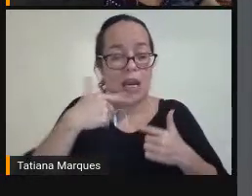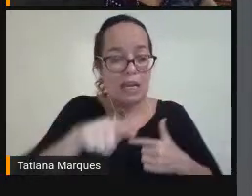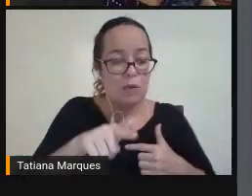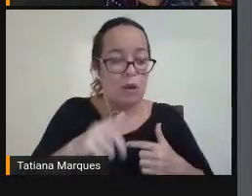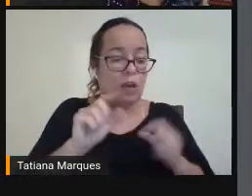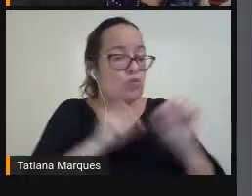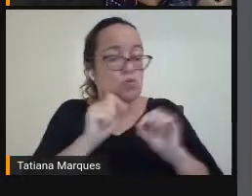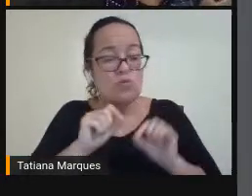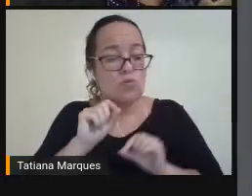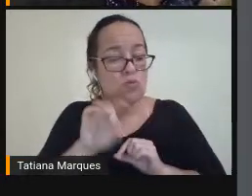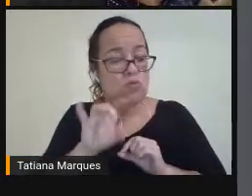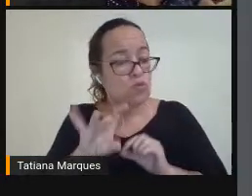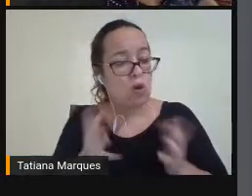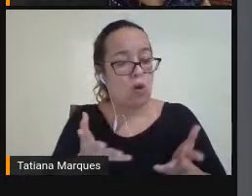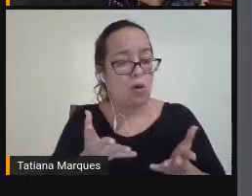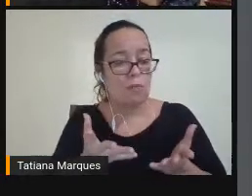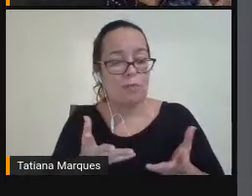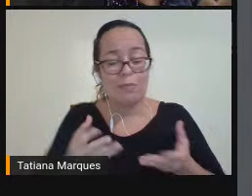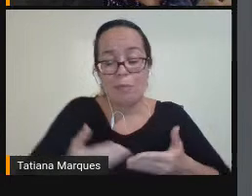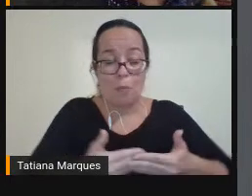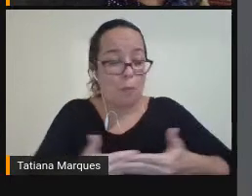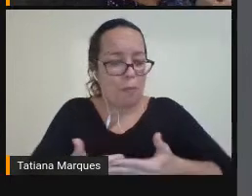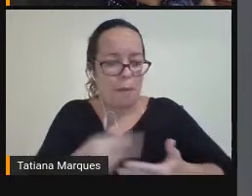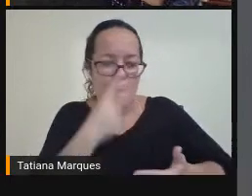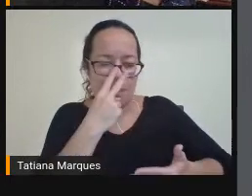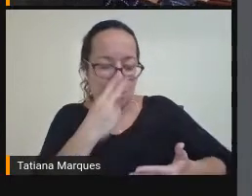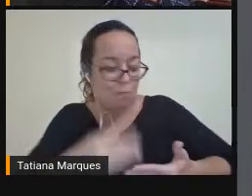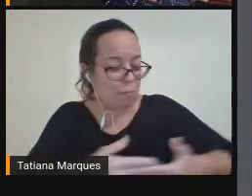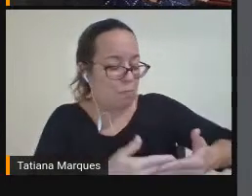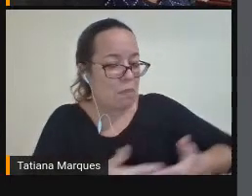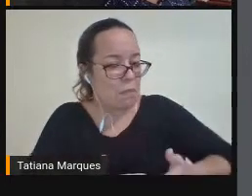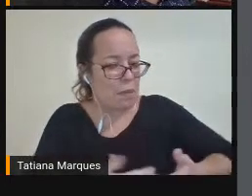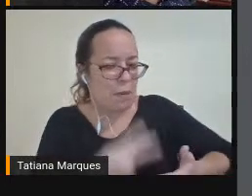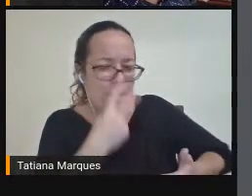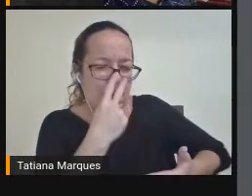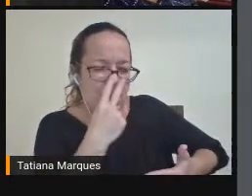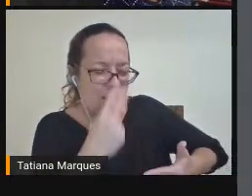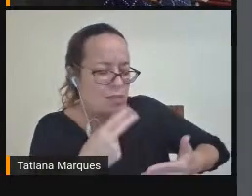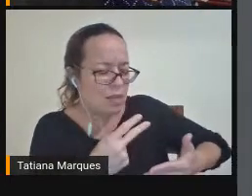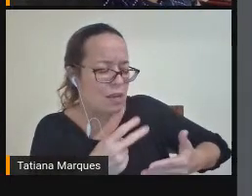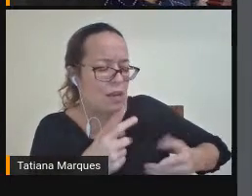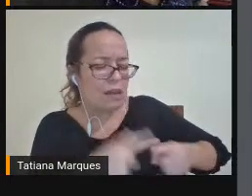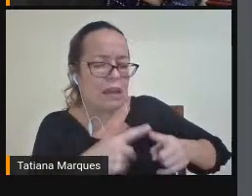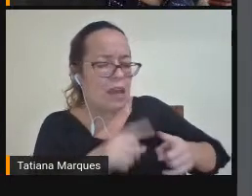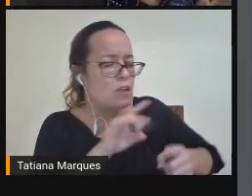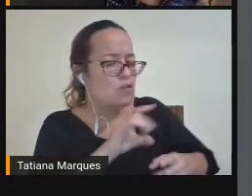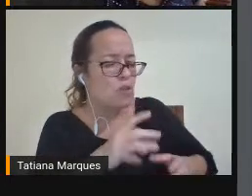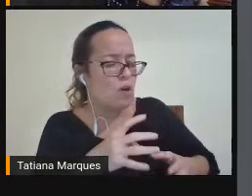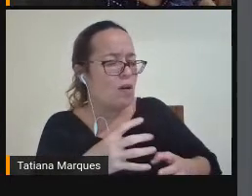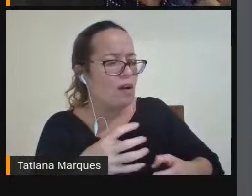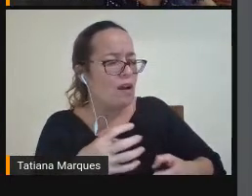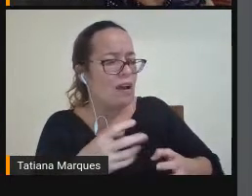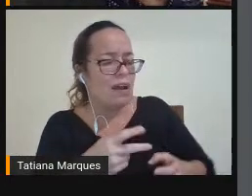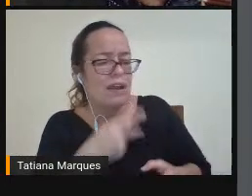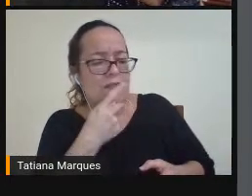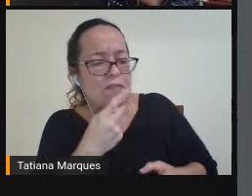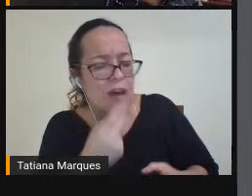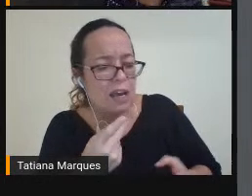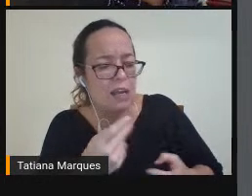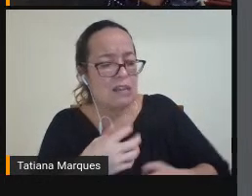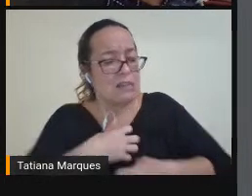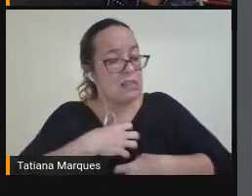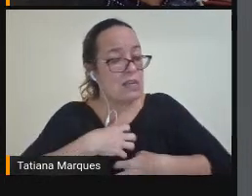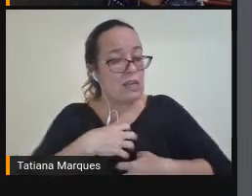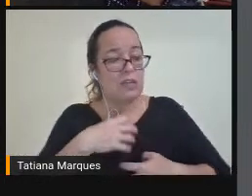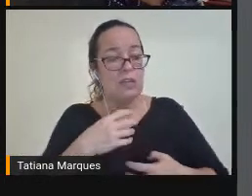é Daquela Aquela Do bebê De um ano Um ano e meio Dois anos Será Que esse menino De doze anos Não